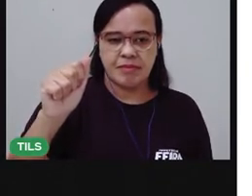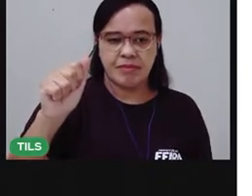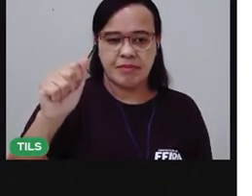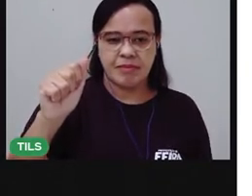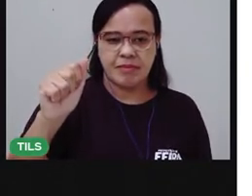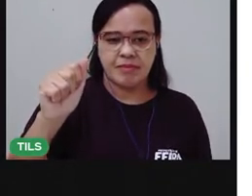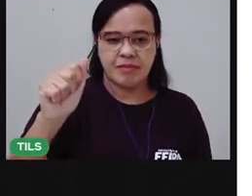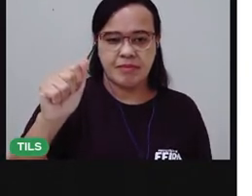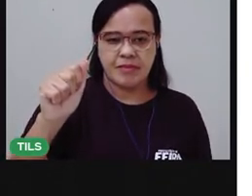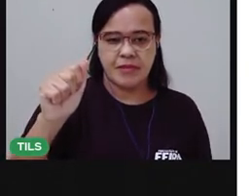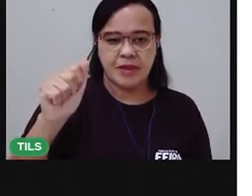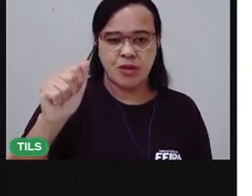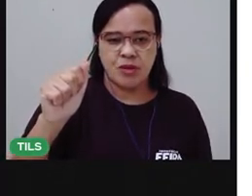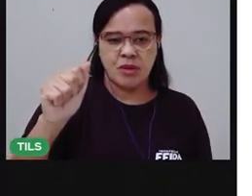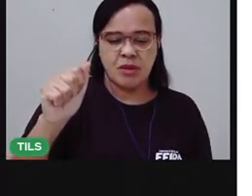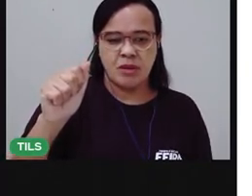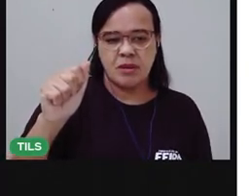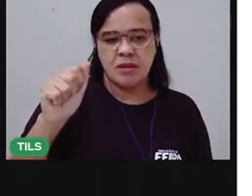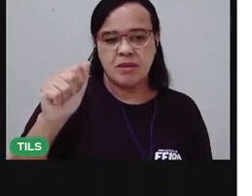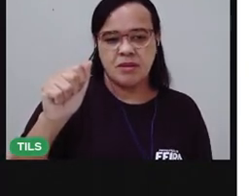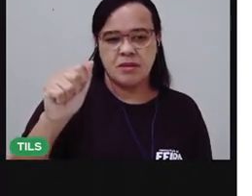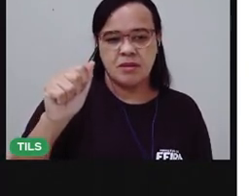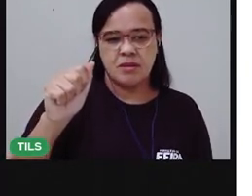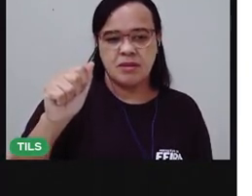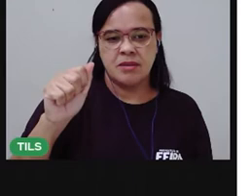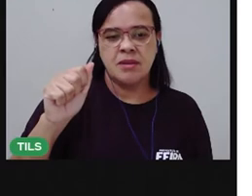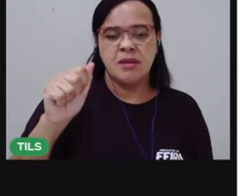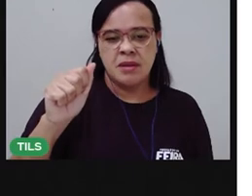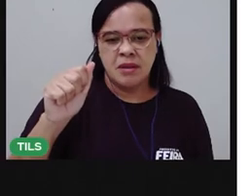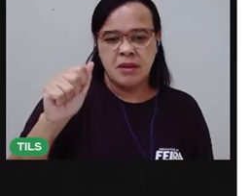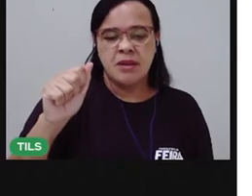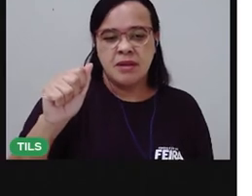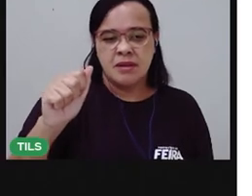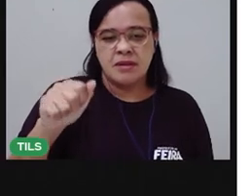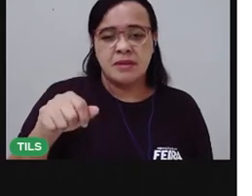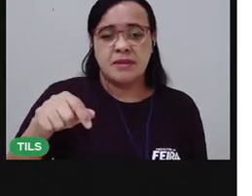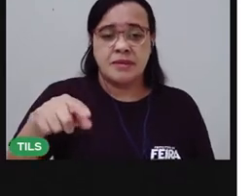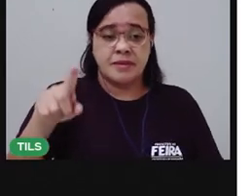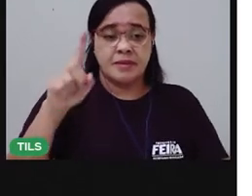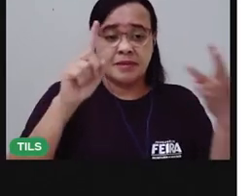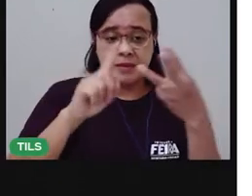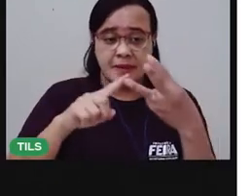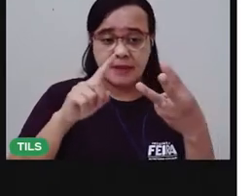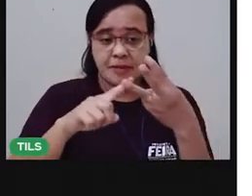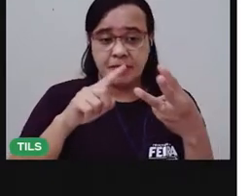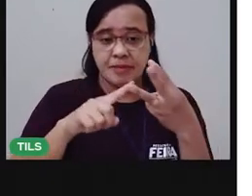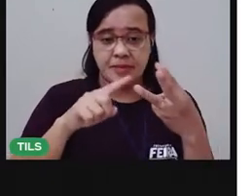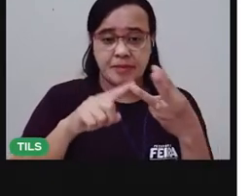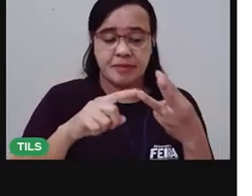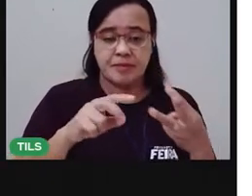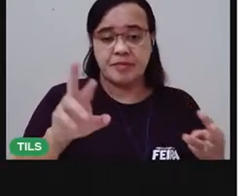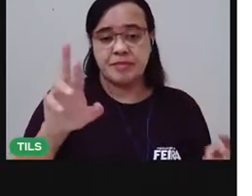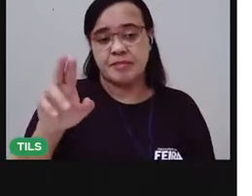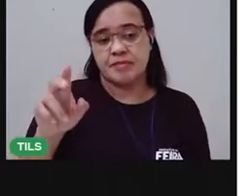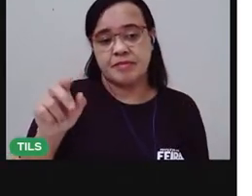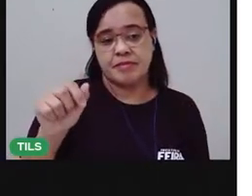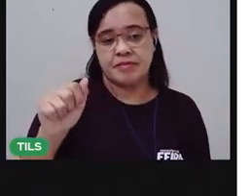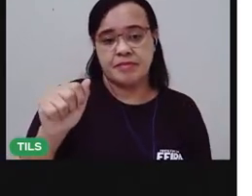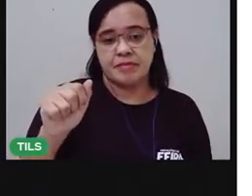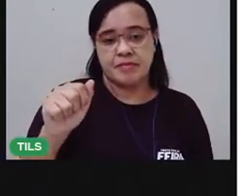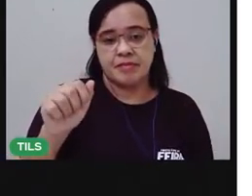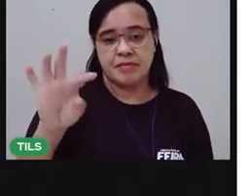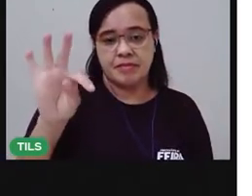Rá ou rá. A outra sílaba é composta pela